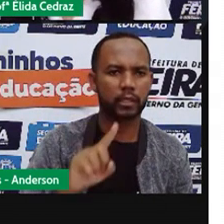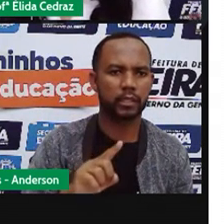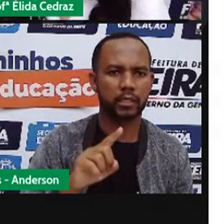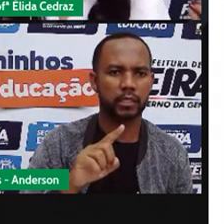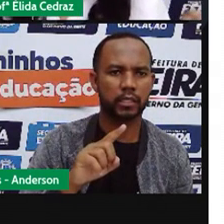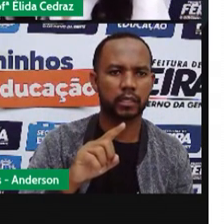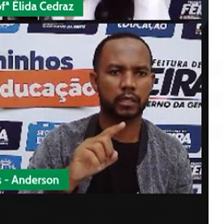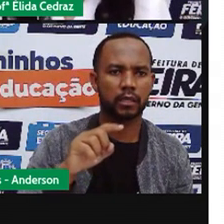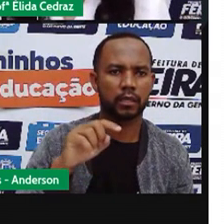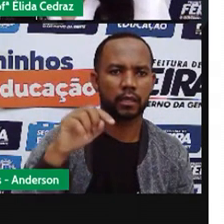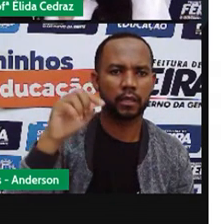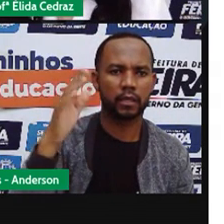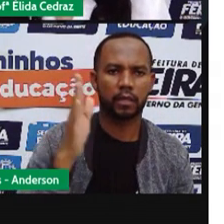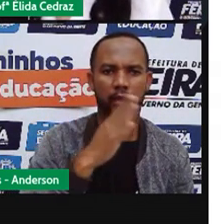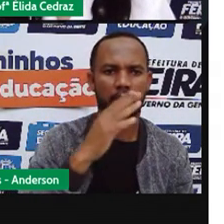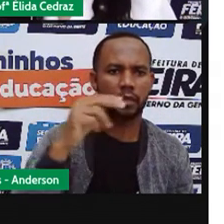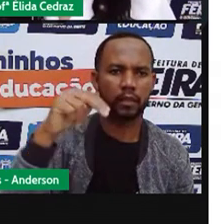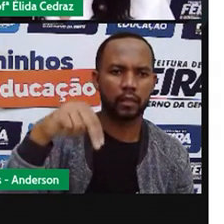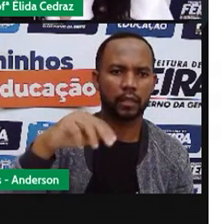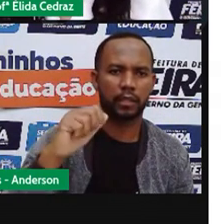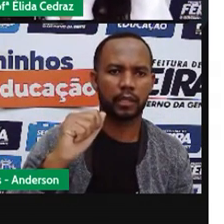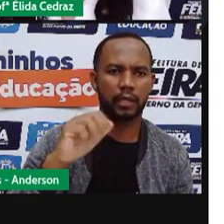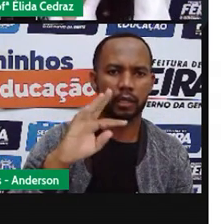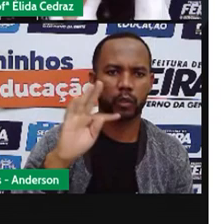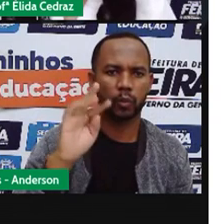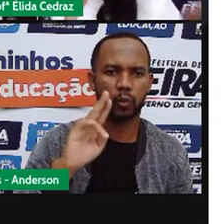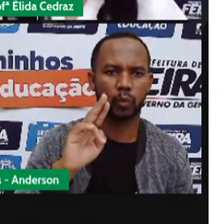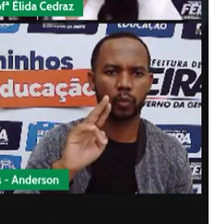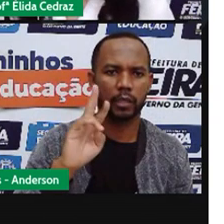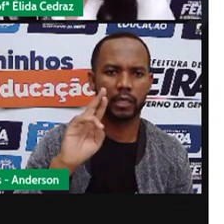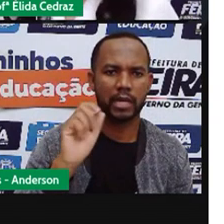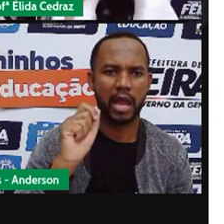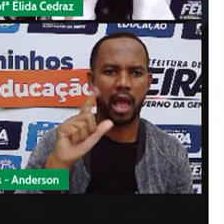Aqui onde a pró está, é um estúdio.